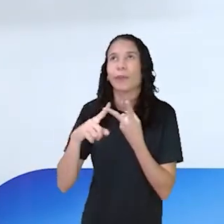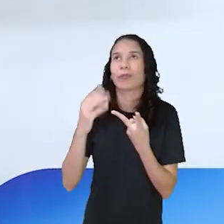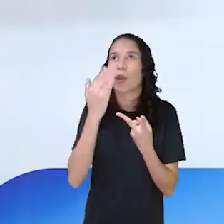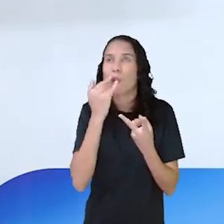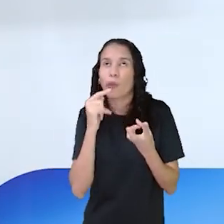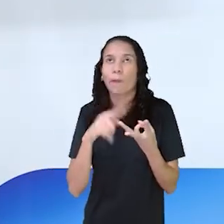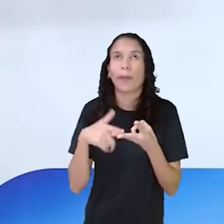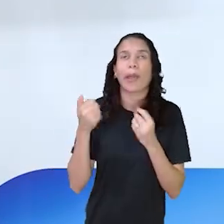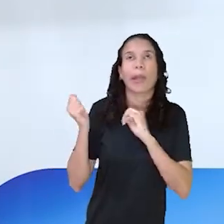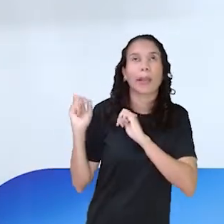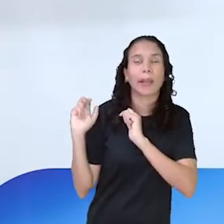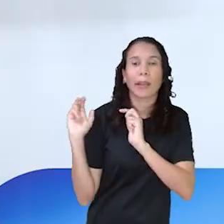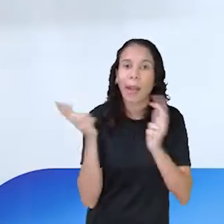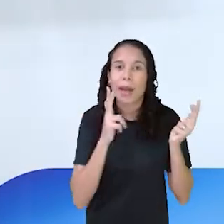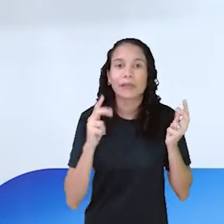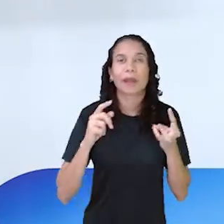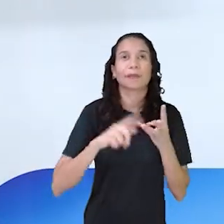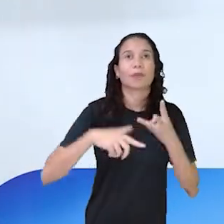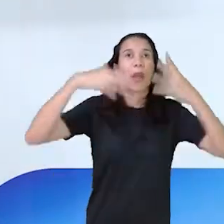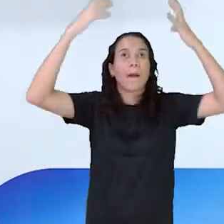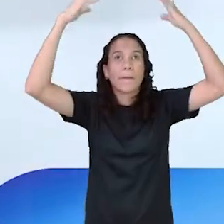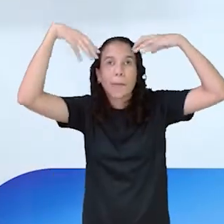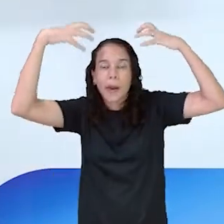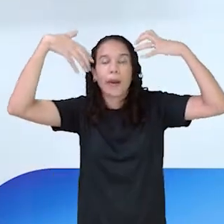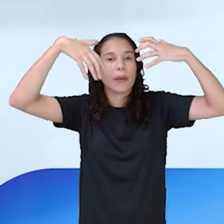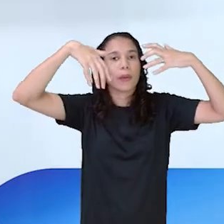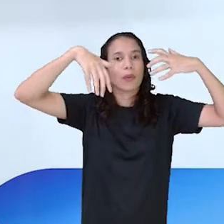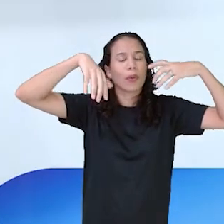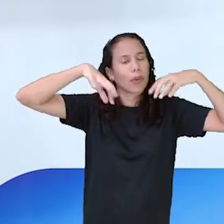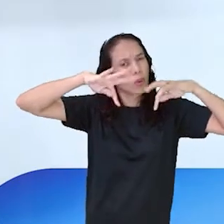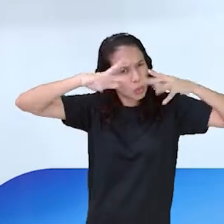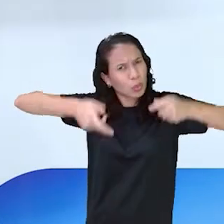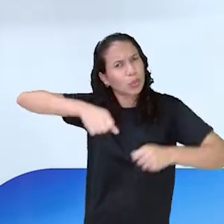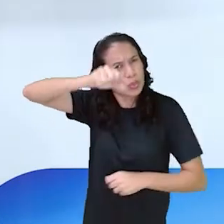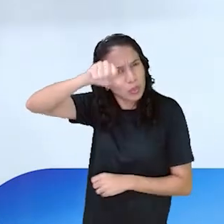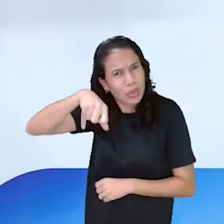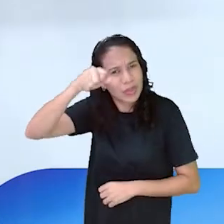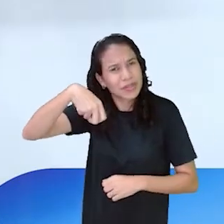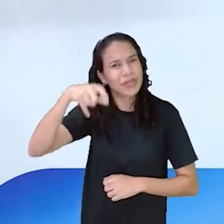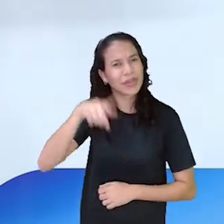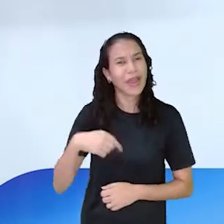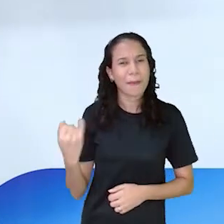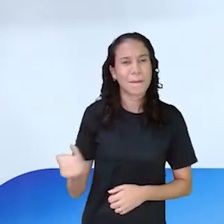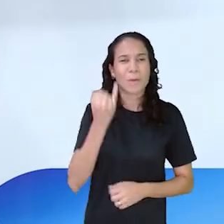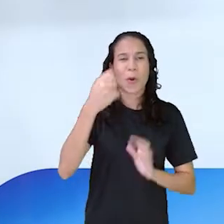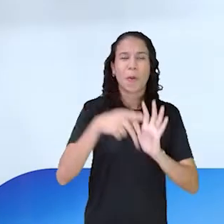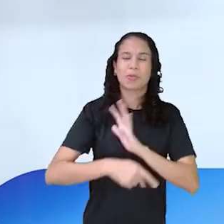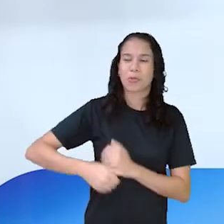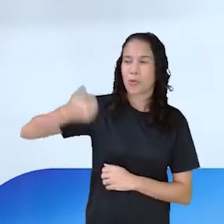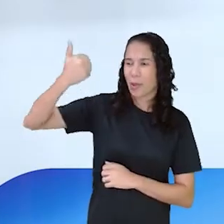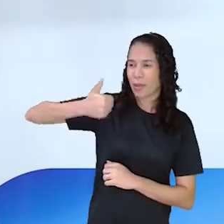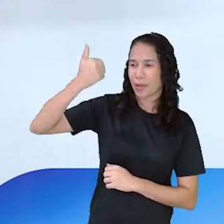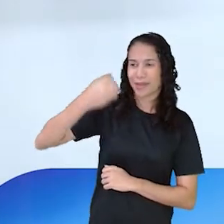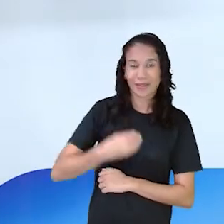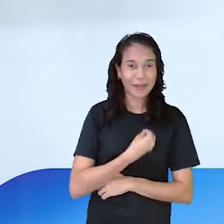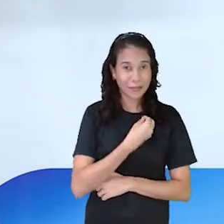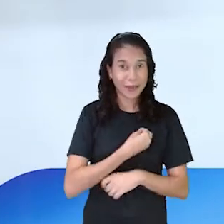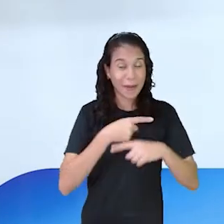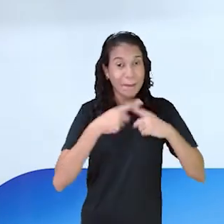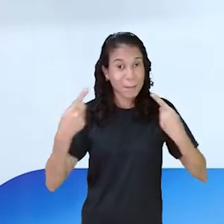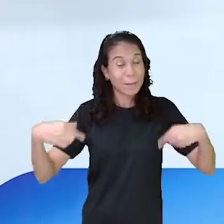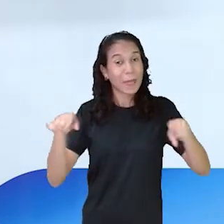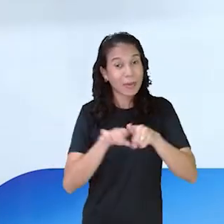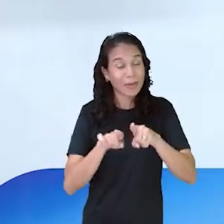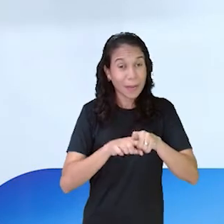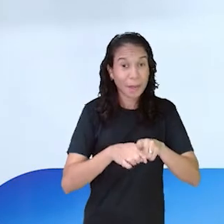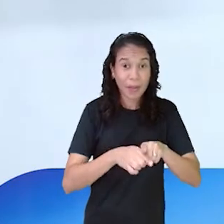ter lazer, tomar banho. Isso também, esses também são aspectos importantes de qualidade de vida. Mas a gente tem